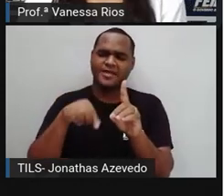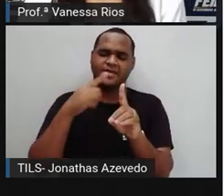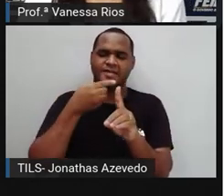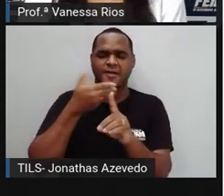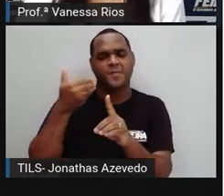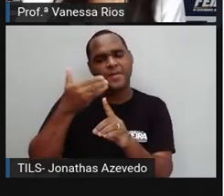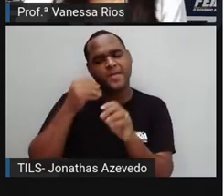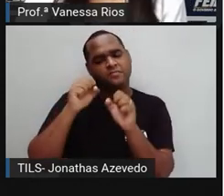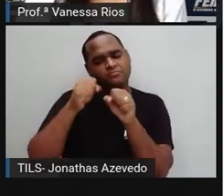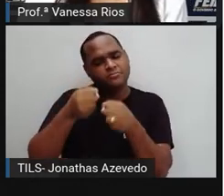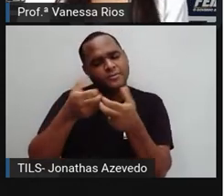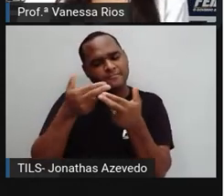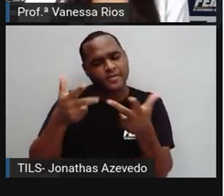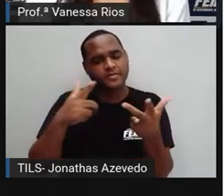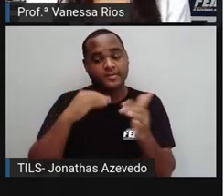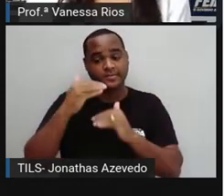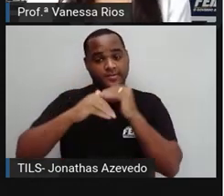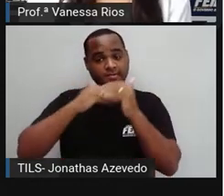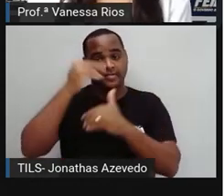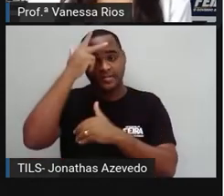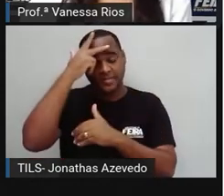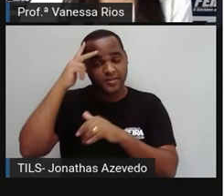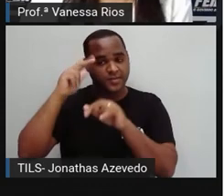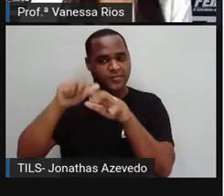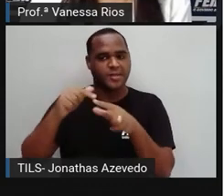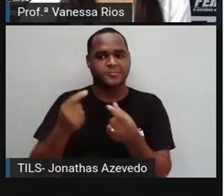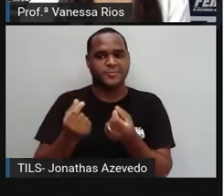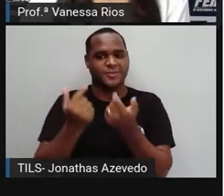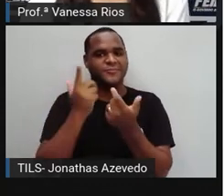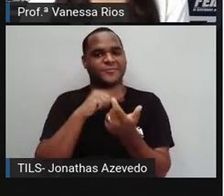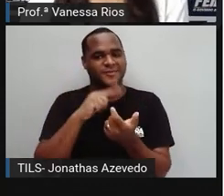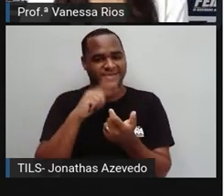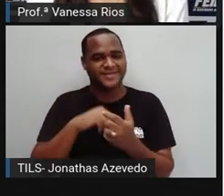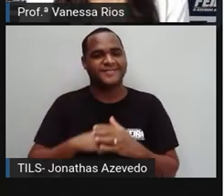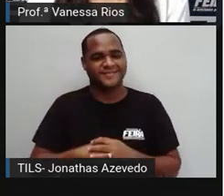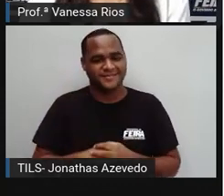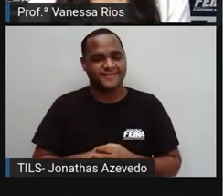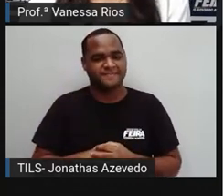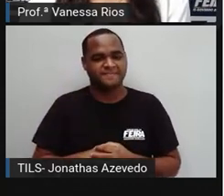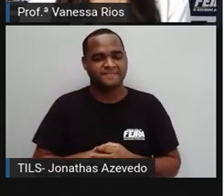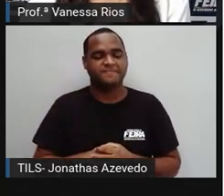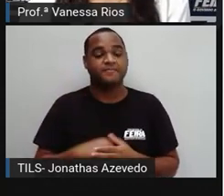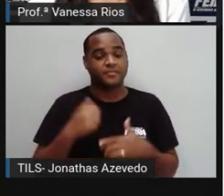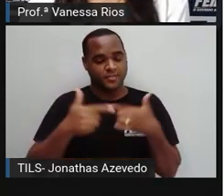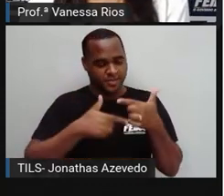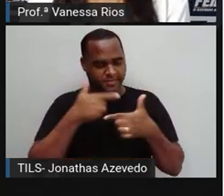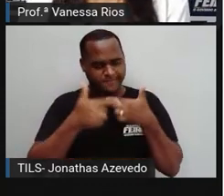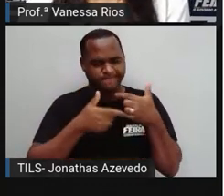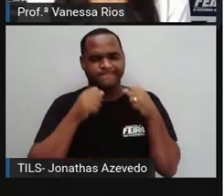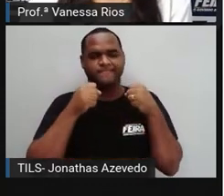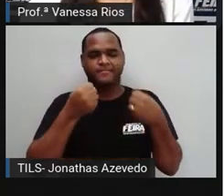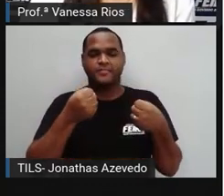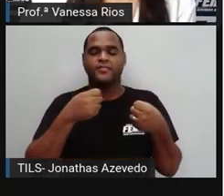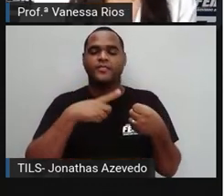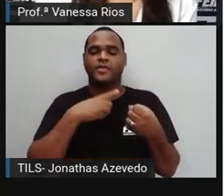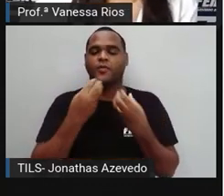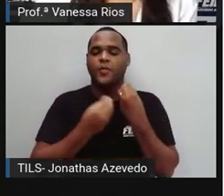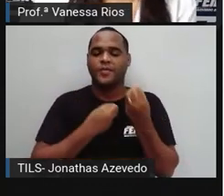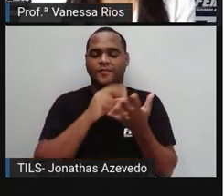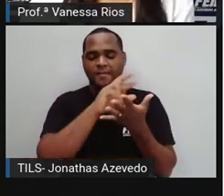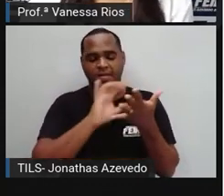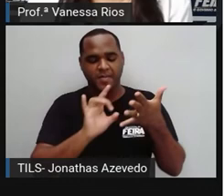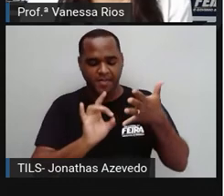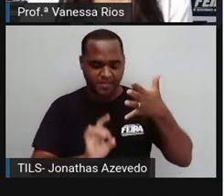Cresceram. E muitas pessoas têm ganhado muito dinheiro, têm ganhado aí trabalhando com os conteúdos